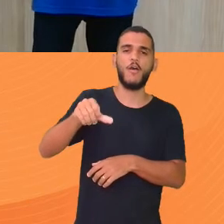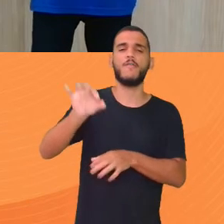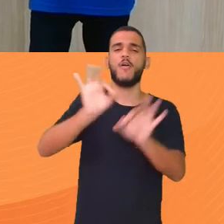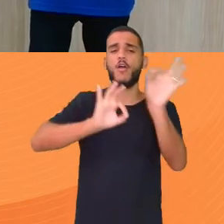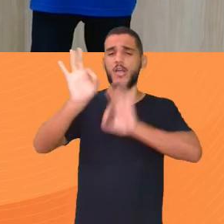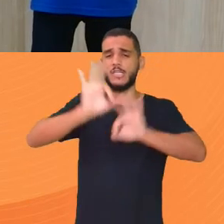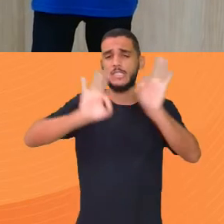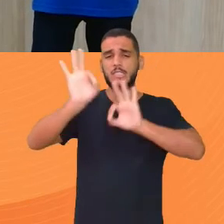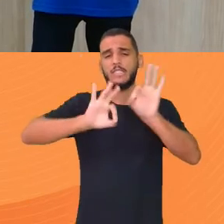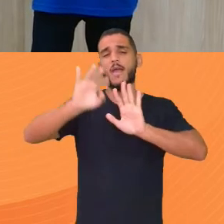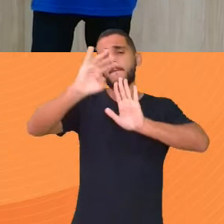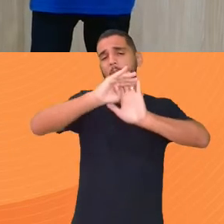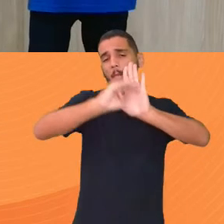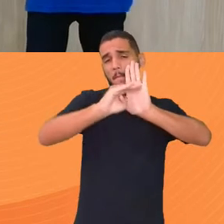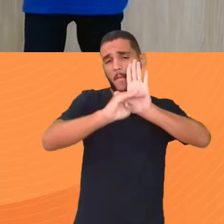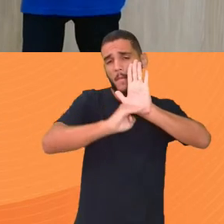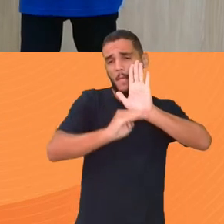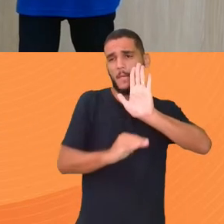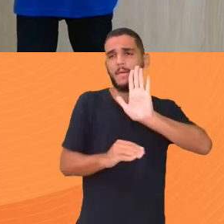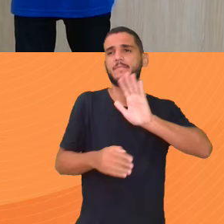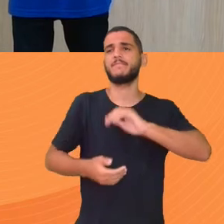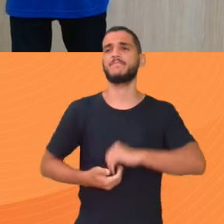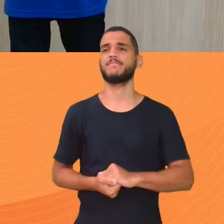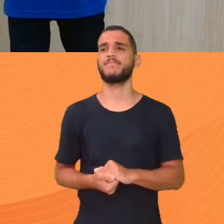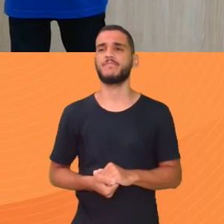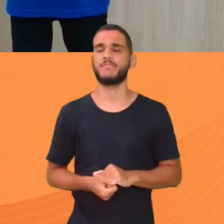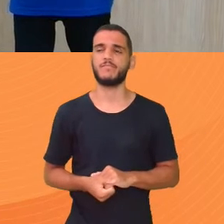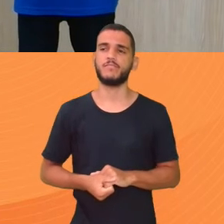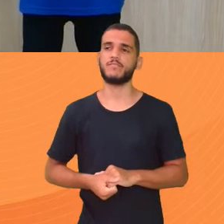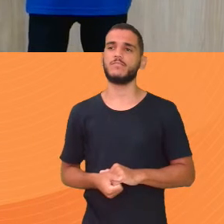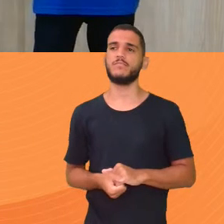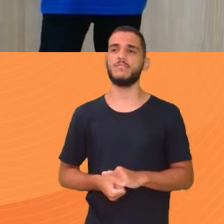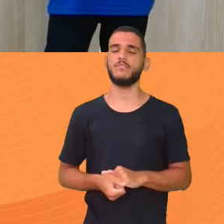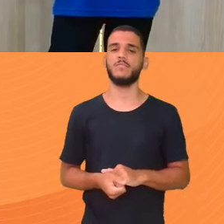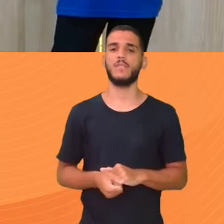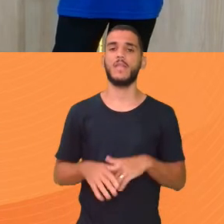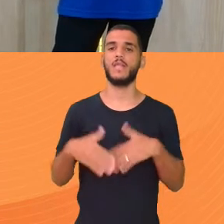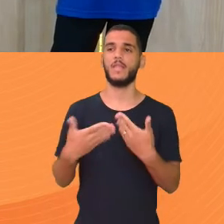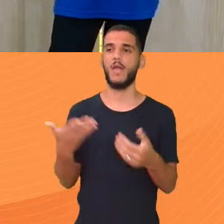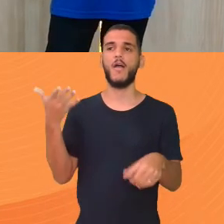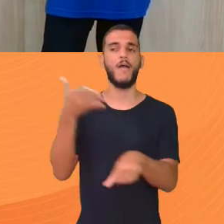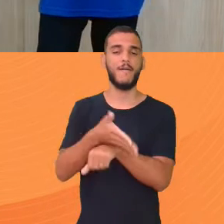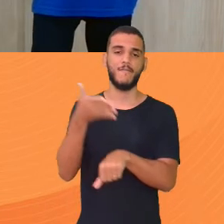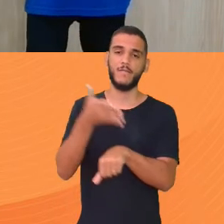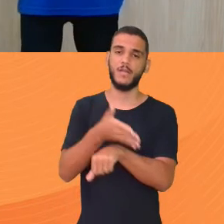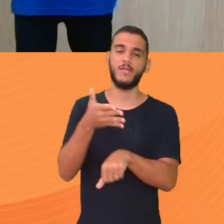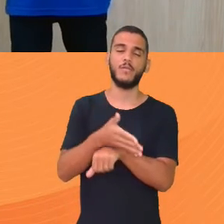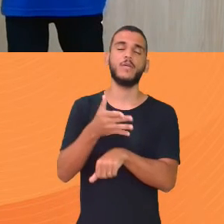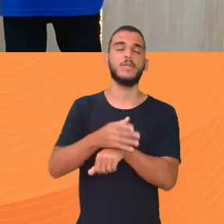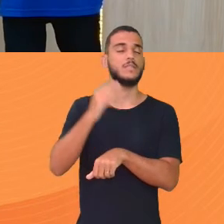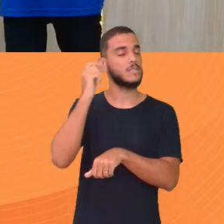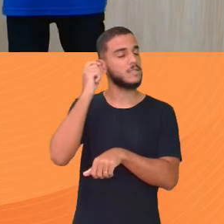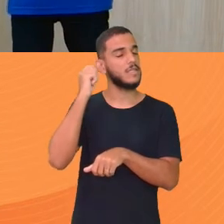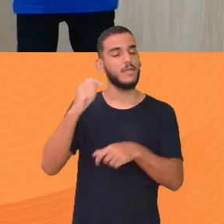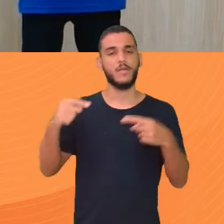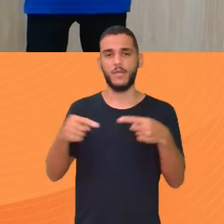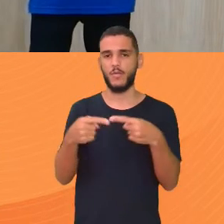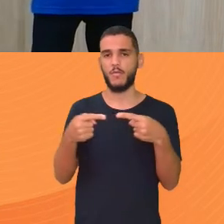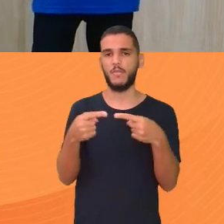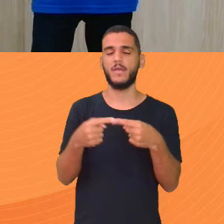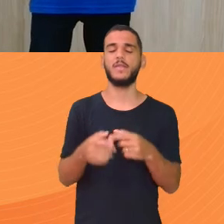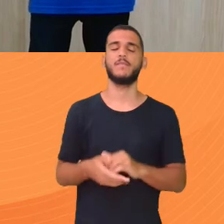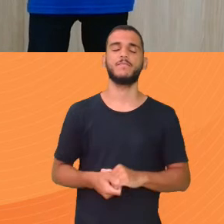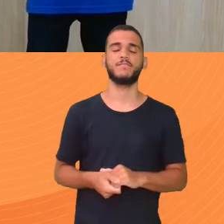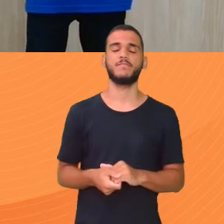ordem Que nem eu fiz da outra vez Aí a sequência Que eu fiz Para vocês E aí a frequência Relativa A frequência relativa É você pegar a quantidade